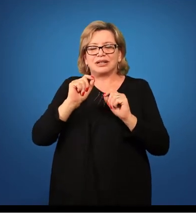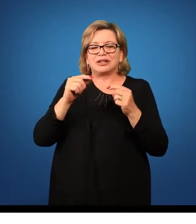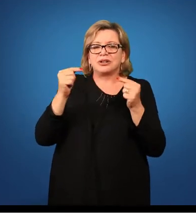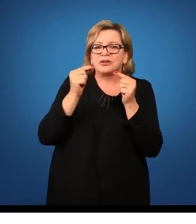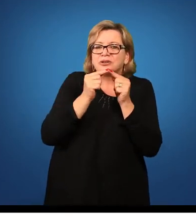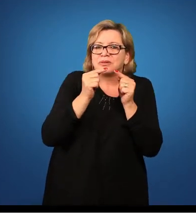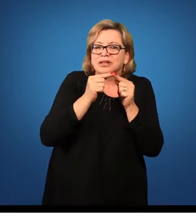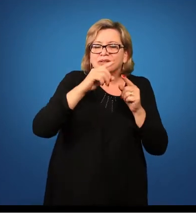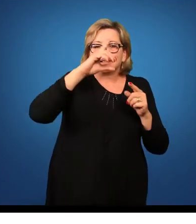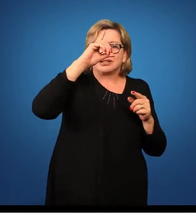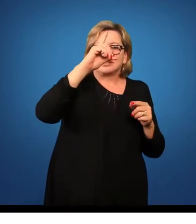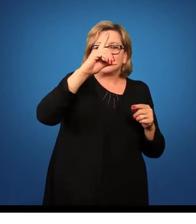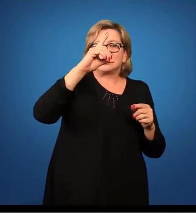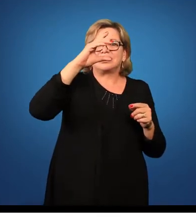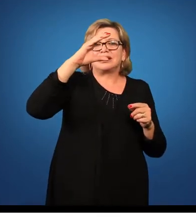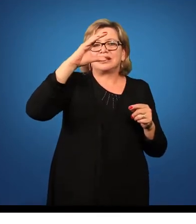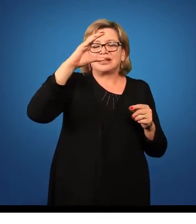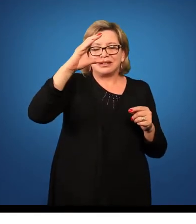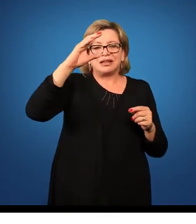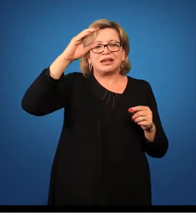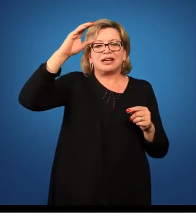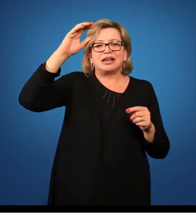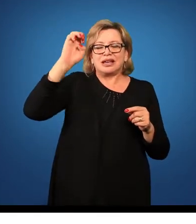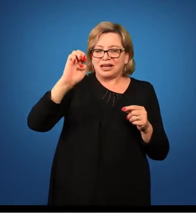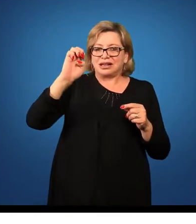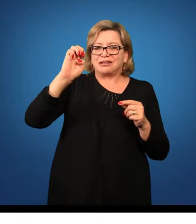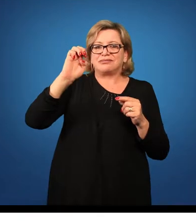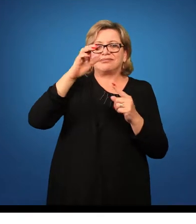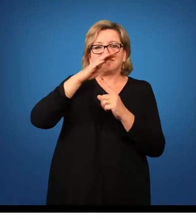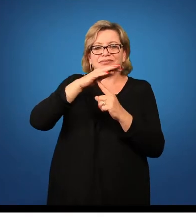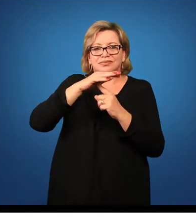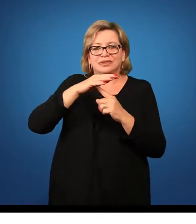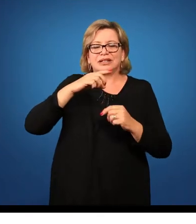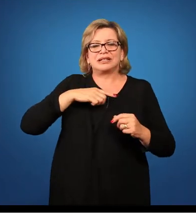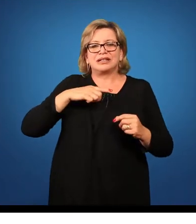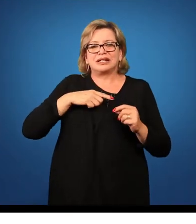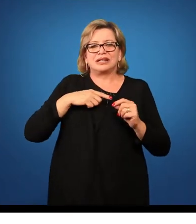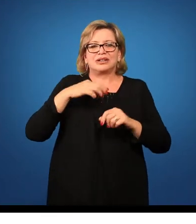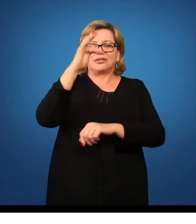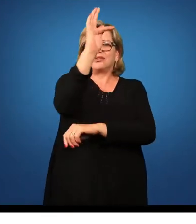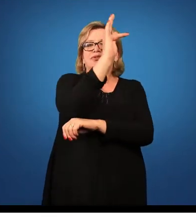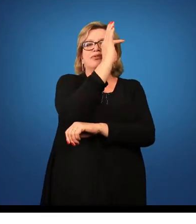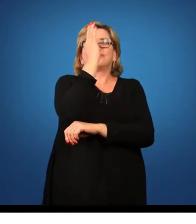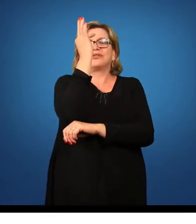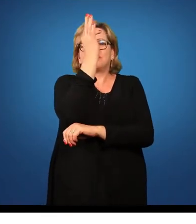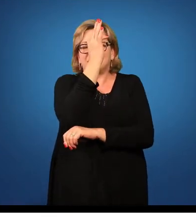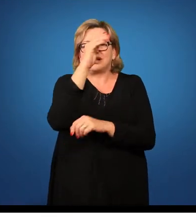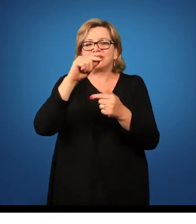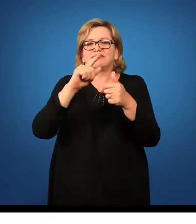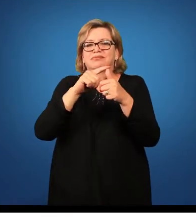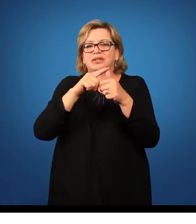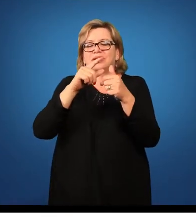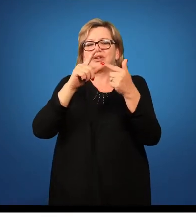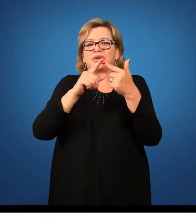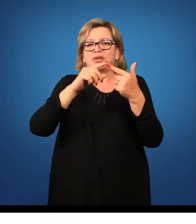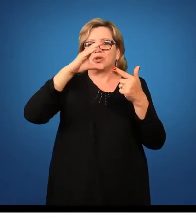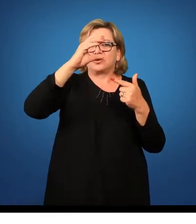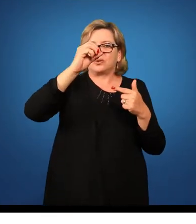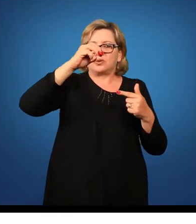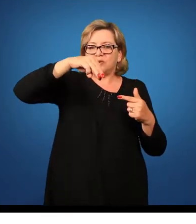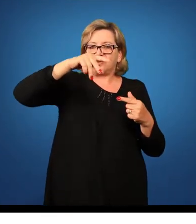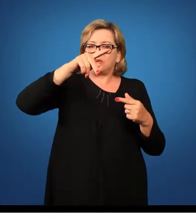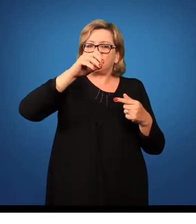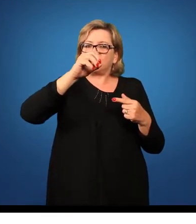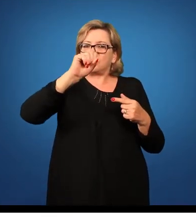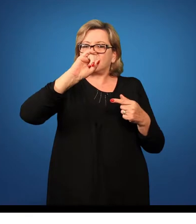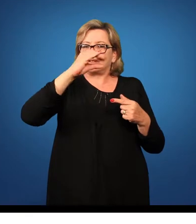estaduais, a gente tem os elementos formais, a composição e os movimentos e períodos. Então, os elementos formais a gente